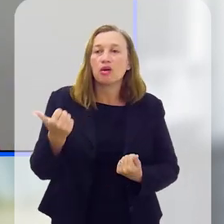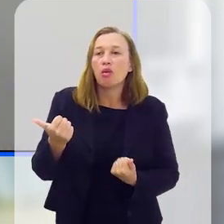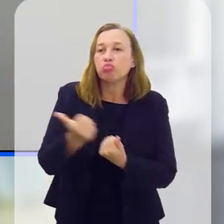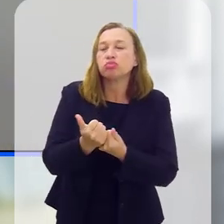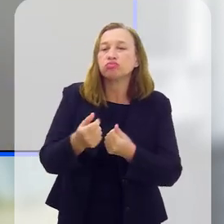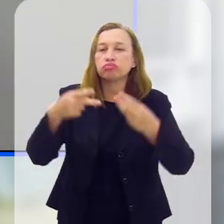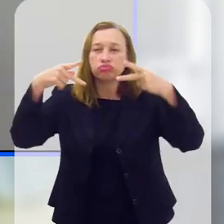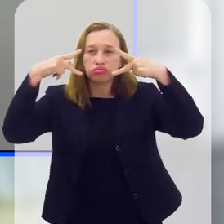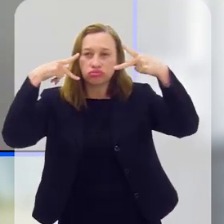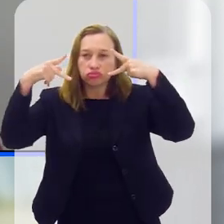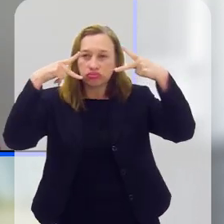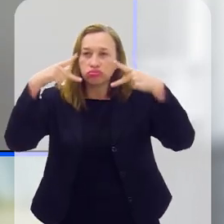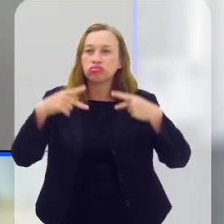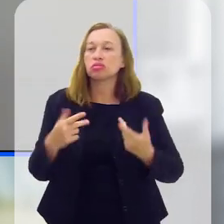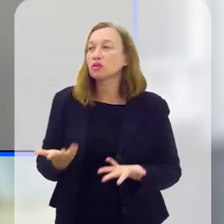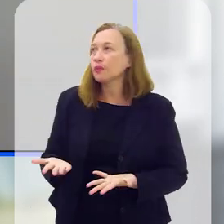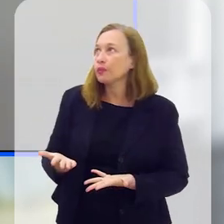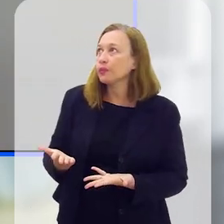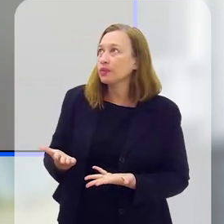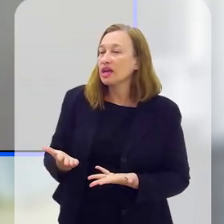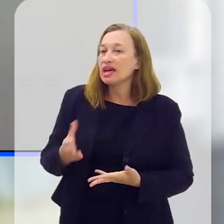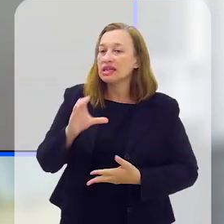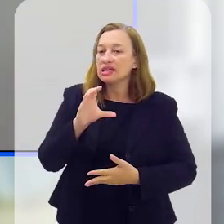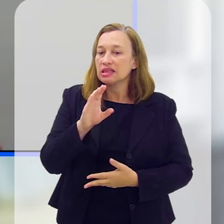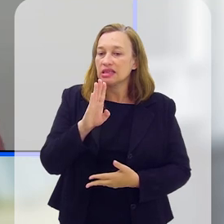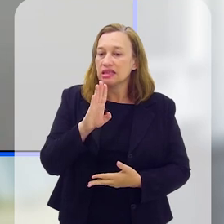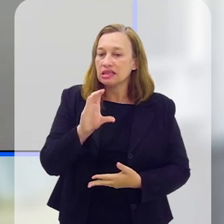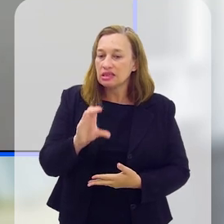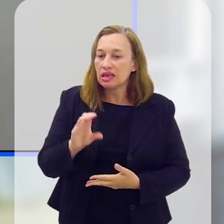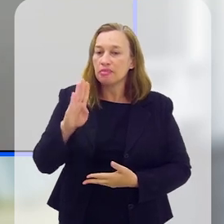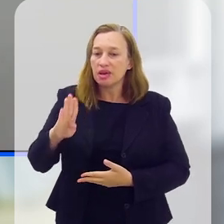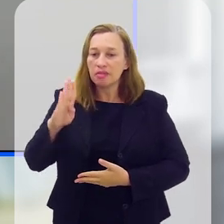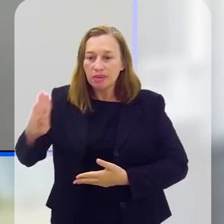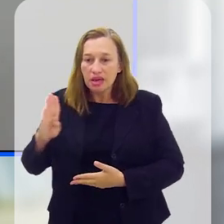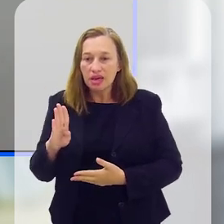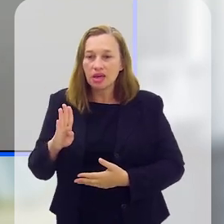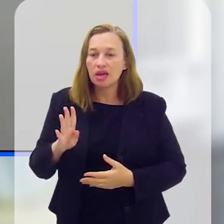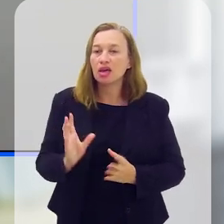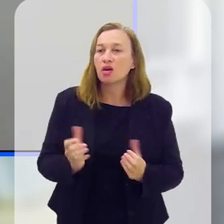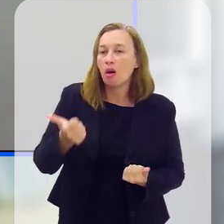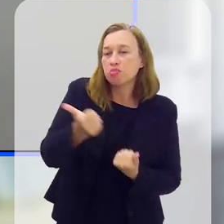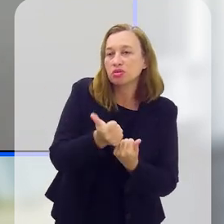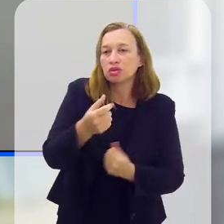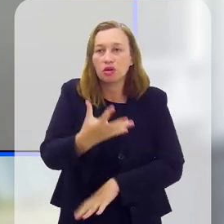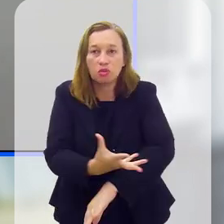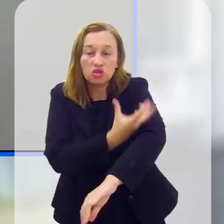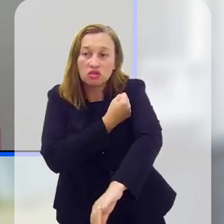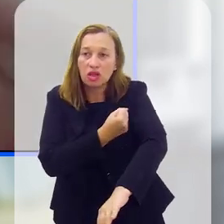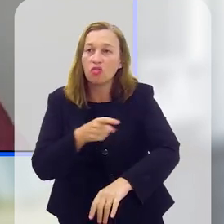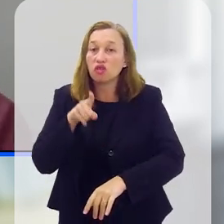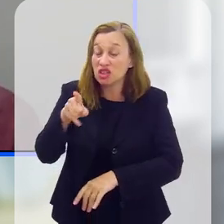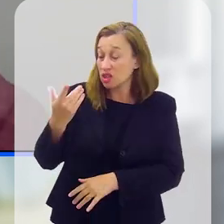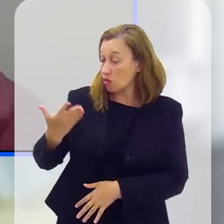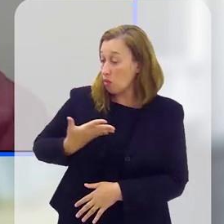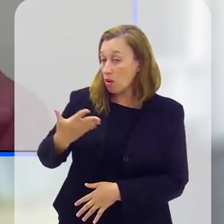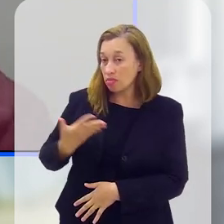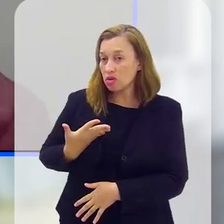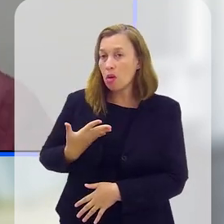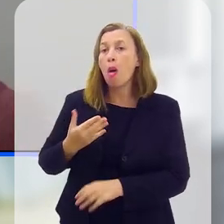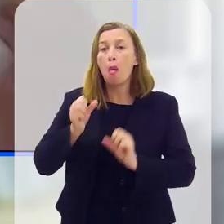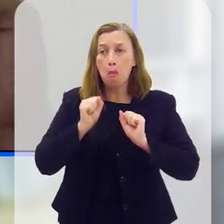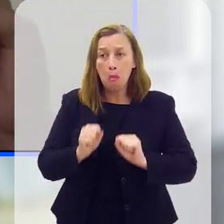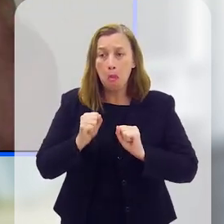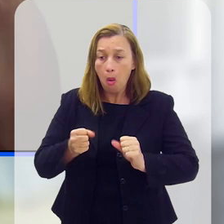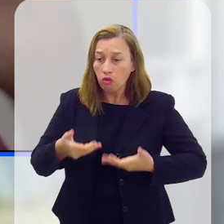psicológico, né? Isso aí, por exemplo, o CVB é um apoio emocional, por exemplo. Você, como amiga,